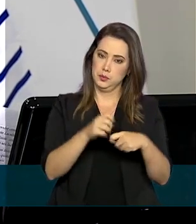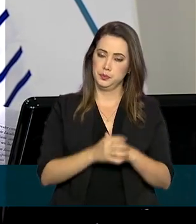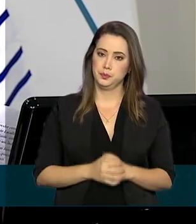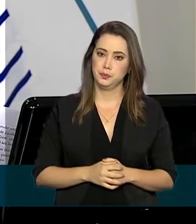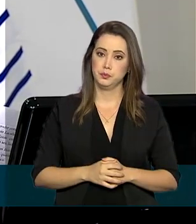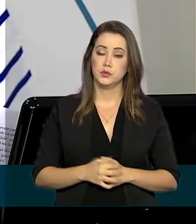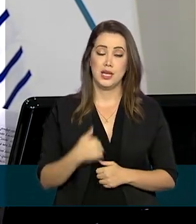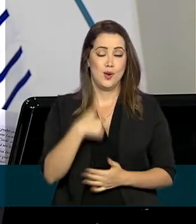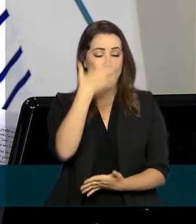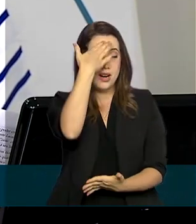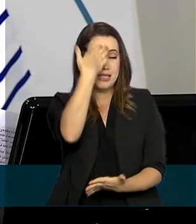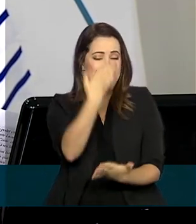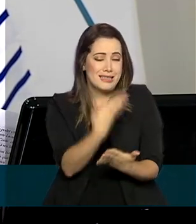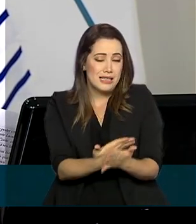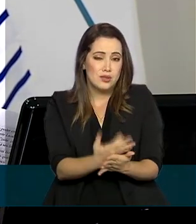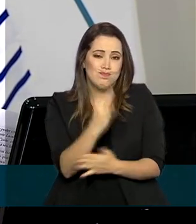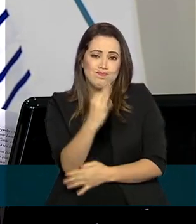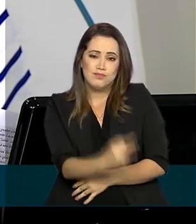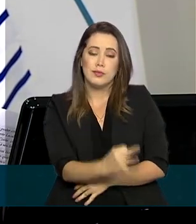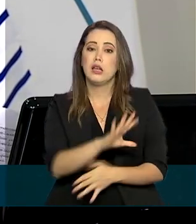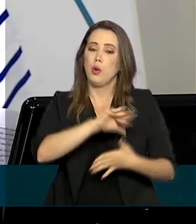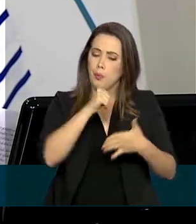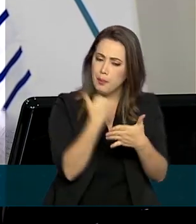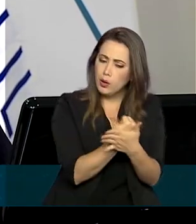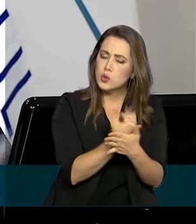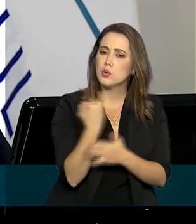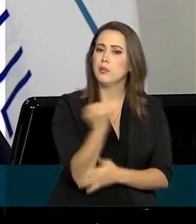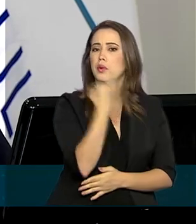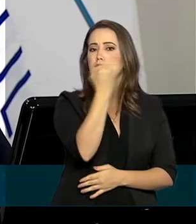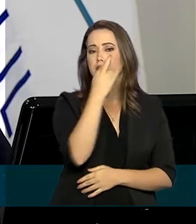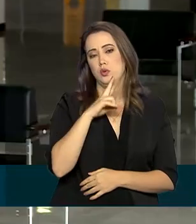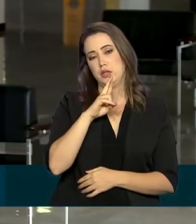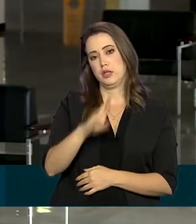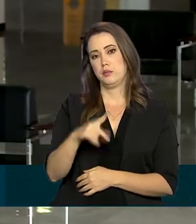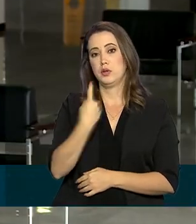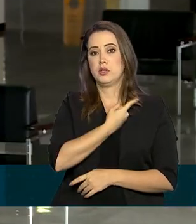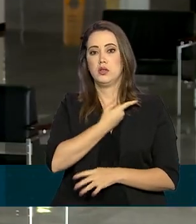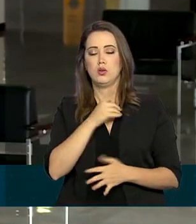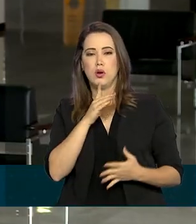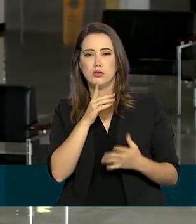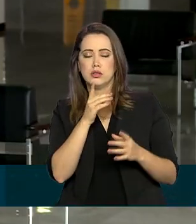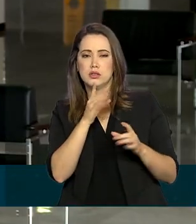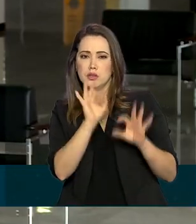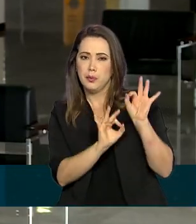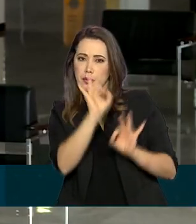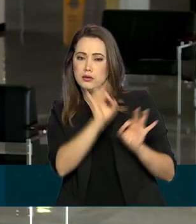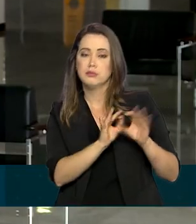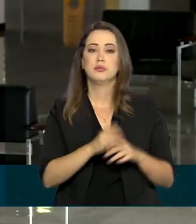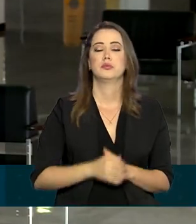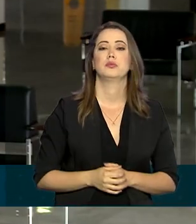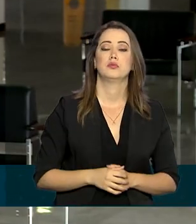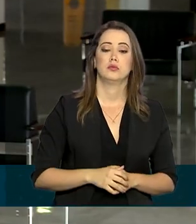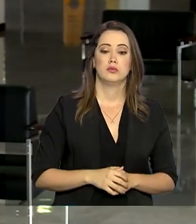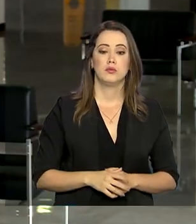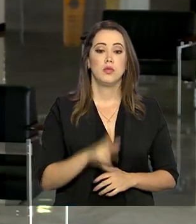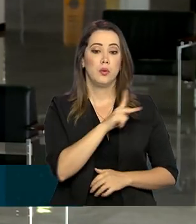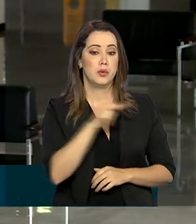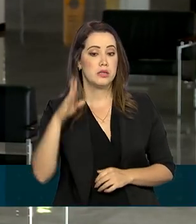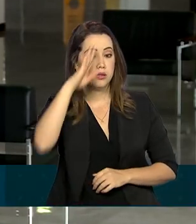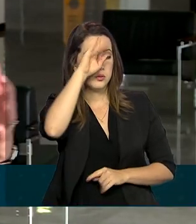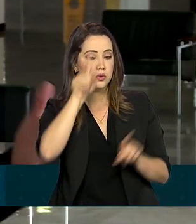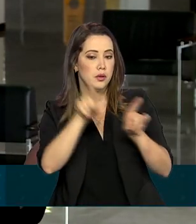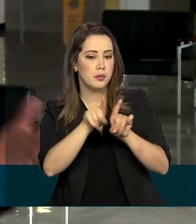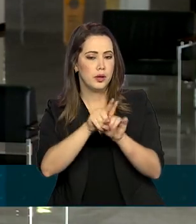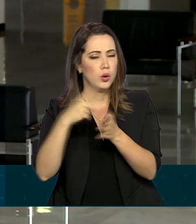Tenho certeza que o Mercosul é parte das soluções que estamos construindo. O presidente Jair Bolsonaro também defendeu o acordo